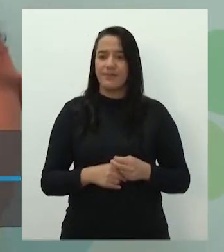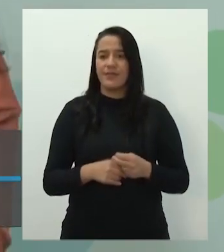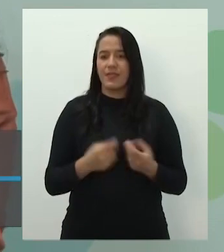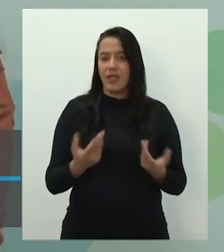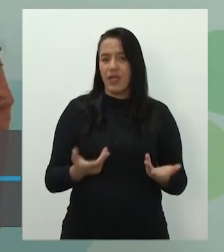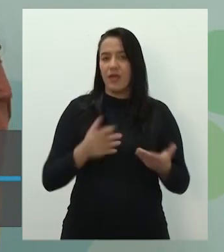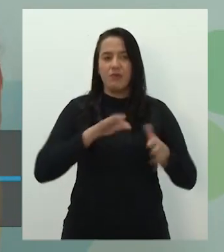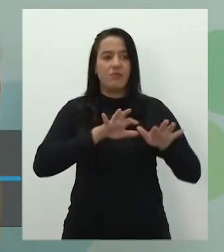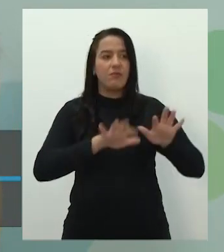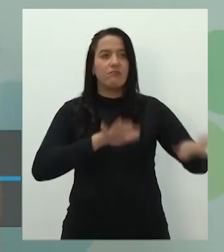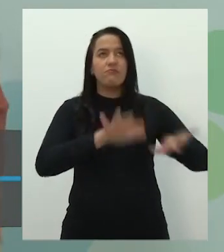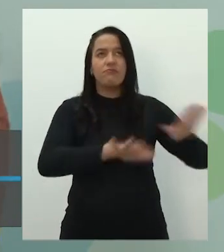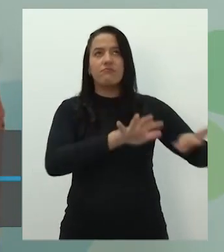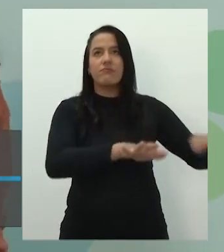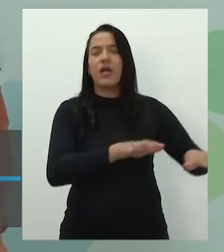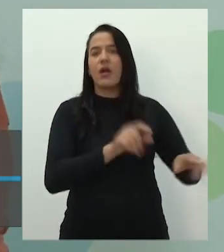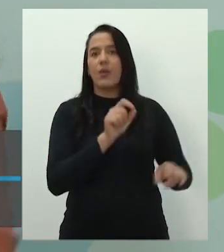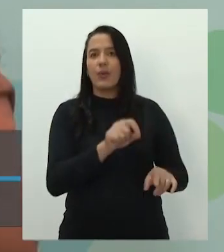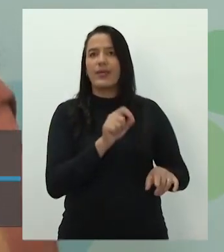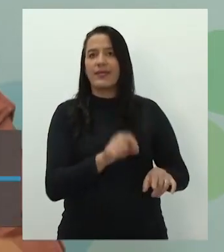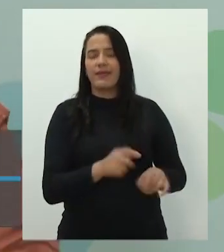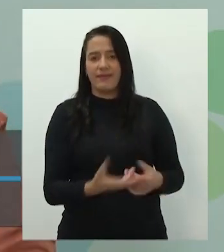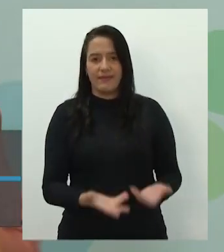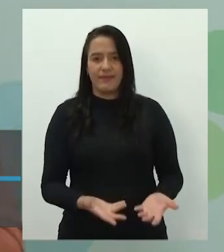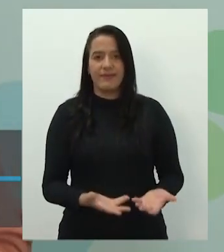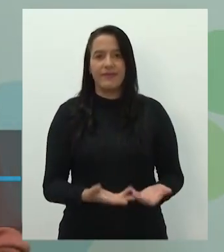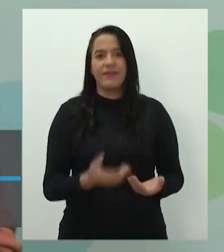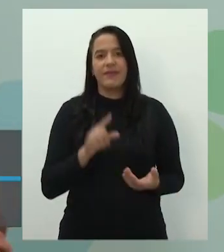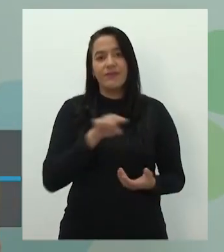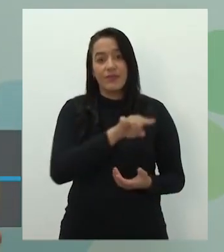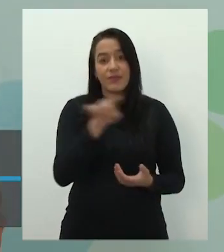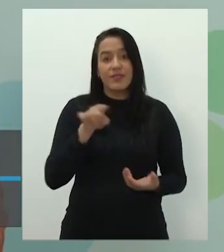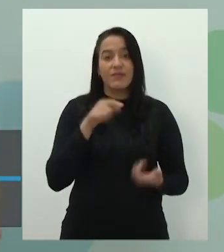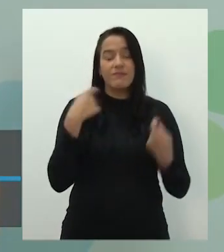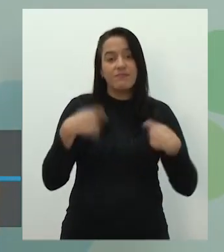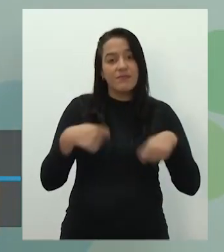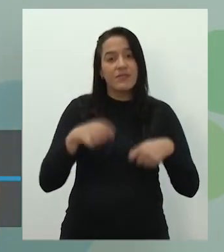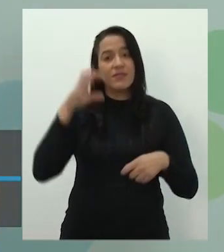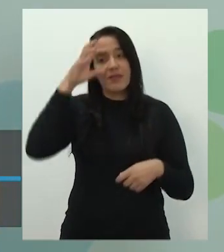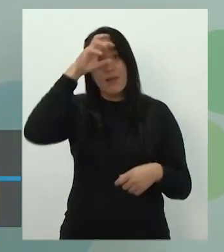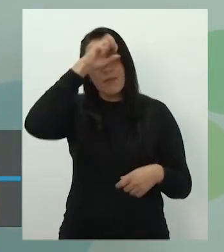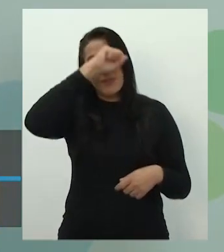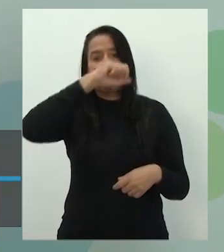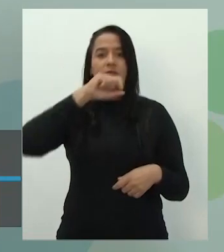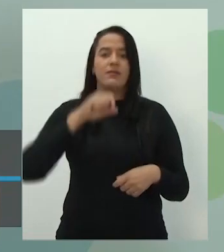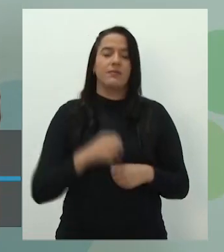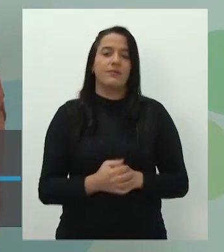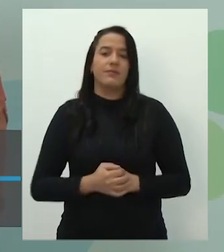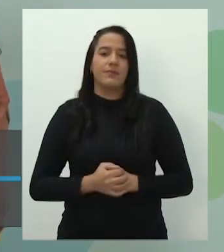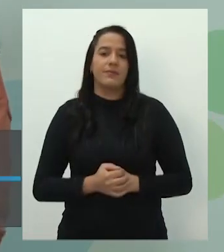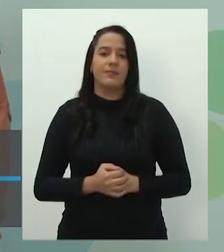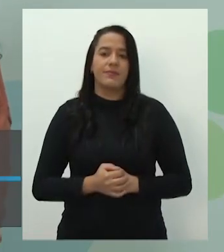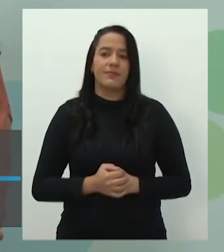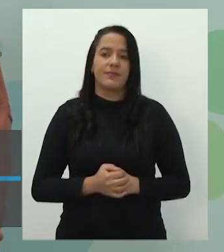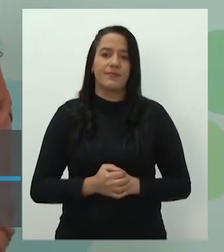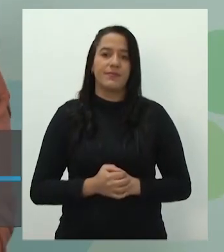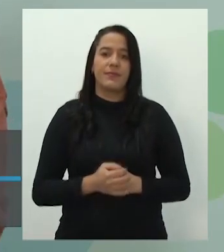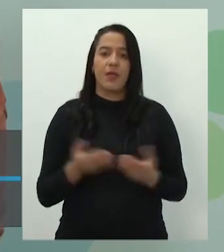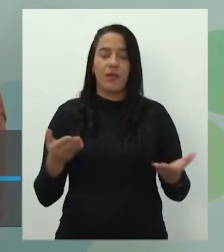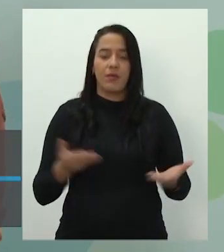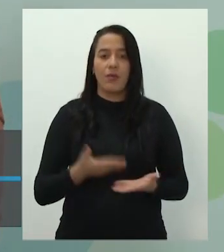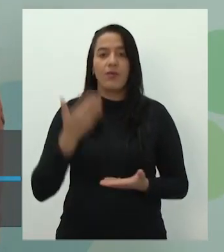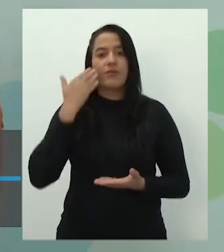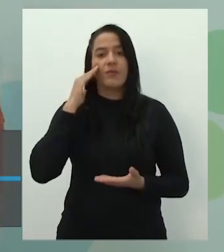gente precisa colocar na cabeça de vocês. Por isso que o nome da aula é você, precisa aprender isto. Tá bom, aluno? Então, vamos entender